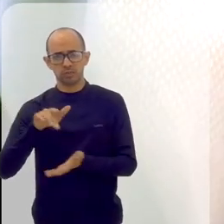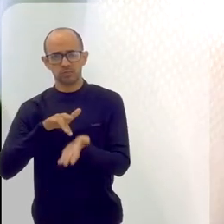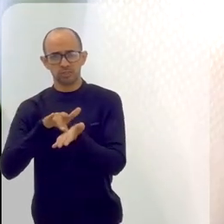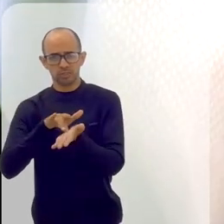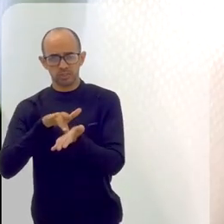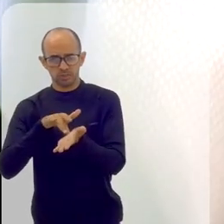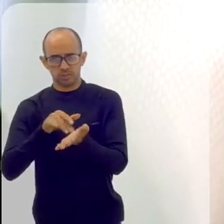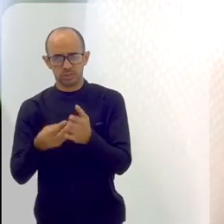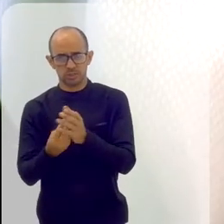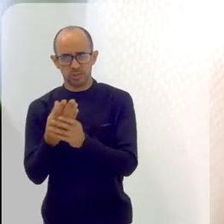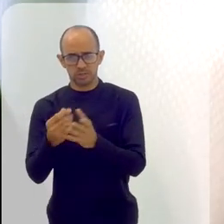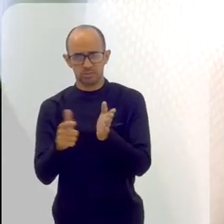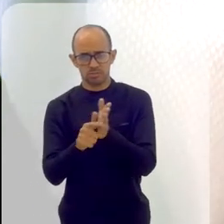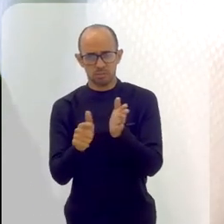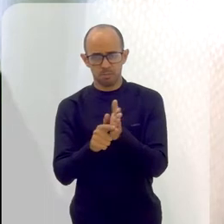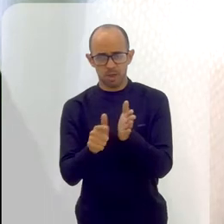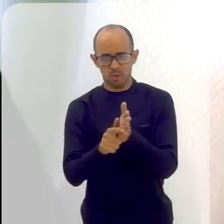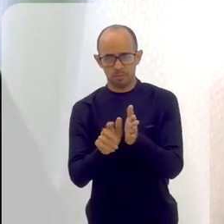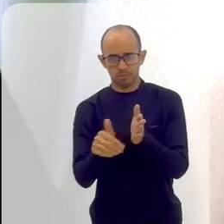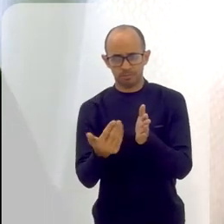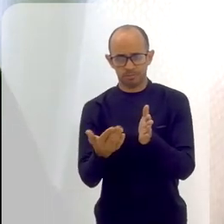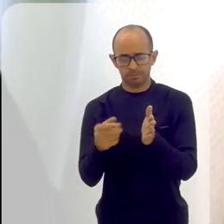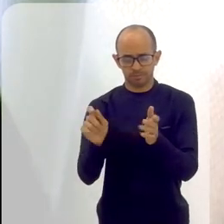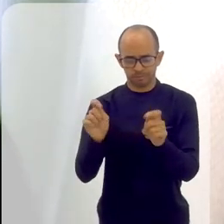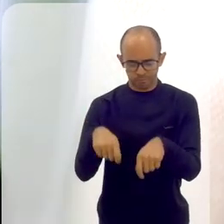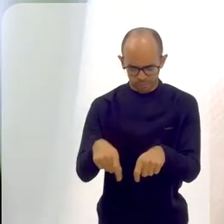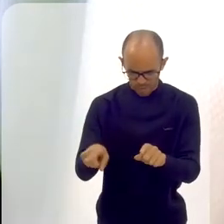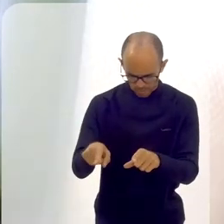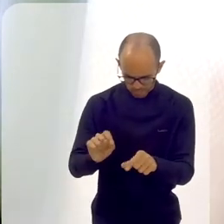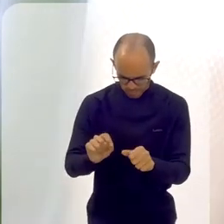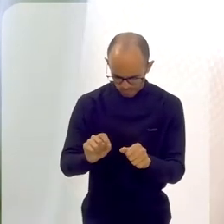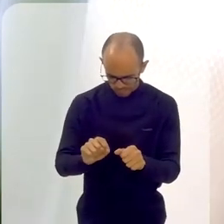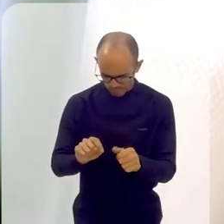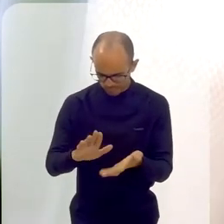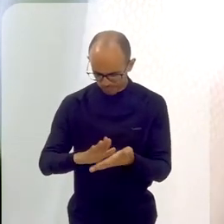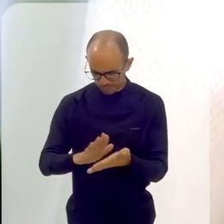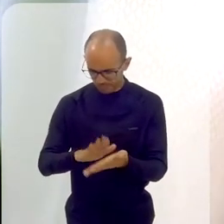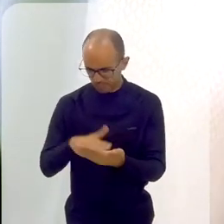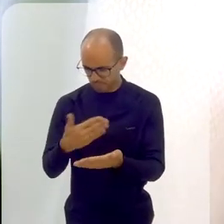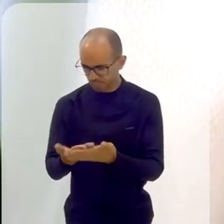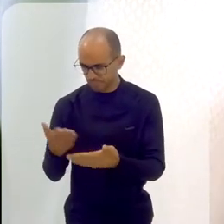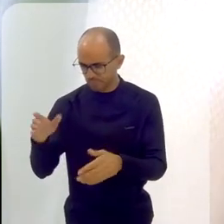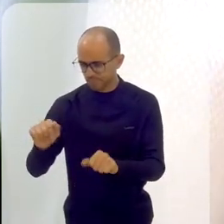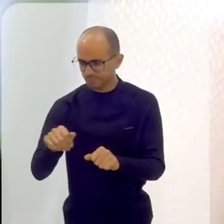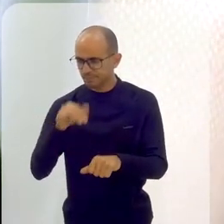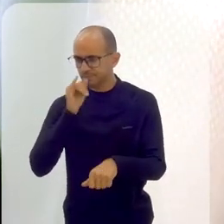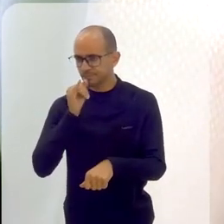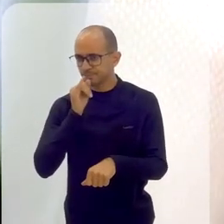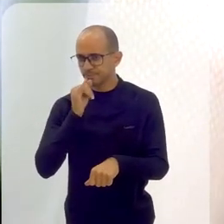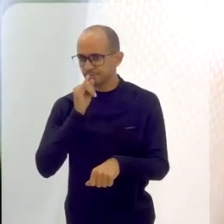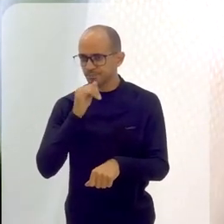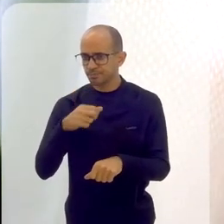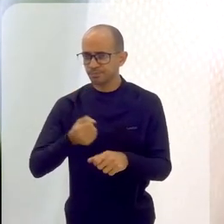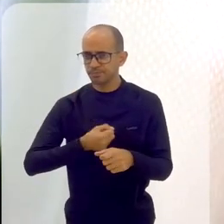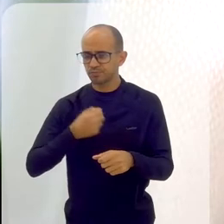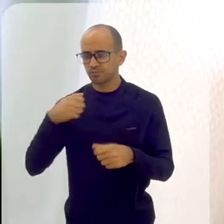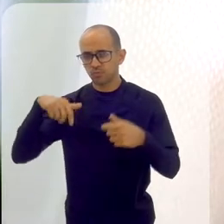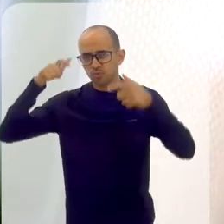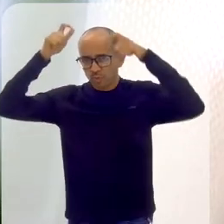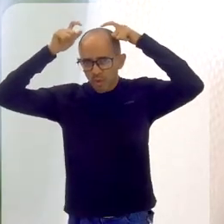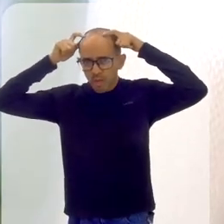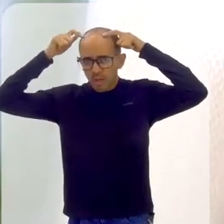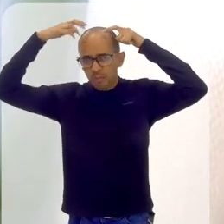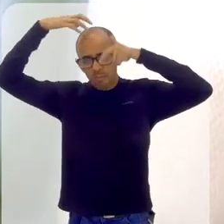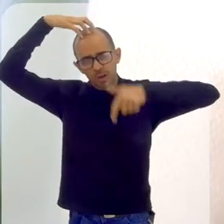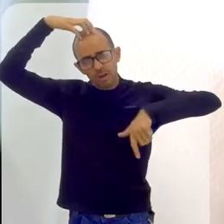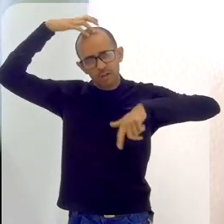num papel, e aí, por exemplo, você pode interpretar alguém de uma monarquia, um rei, uma